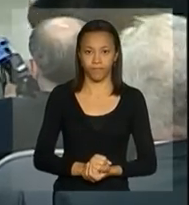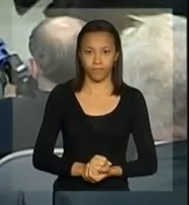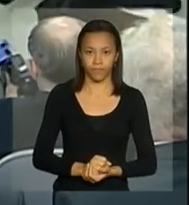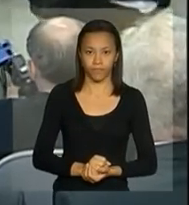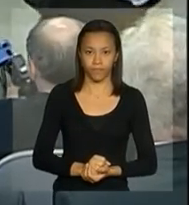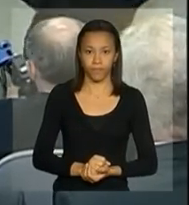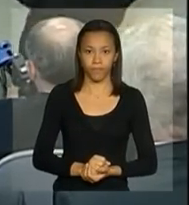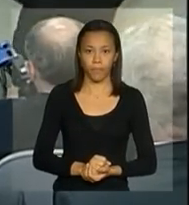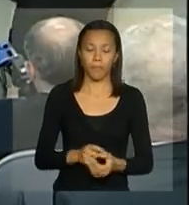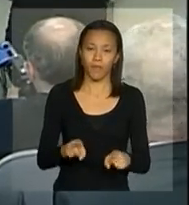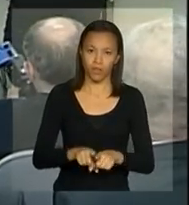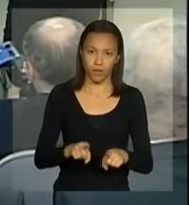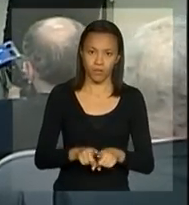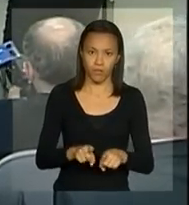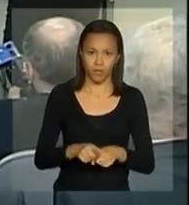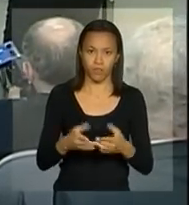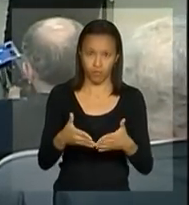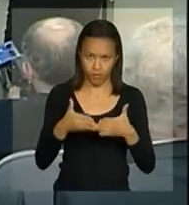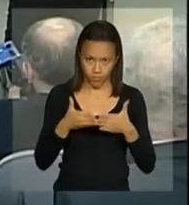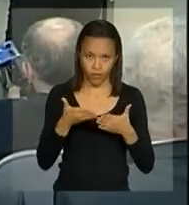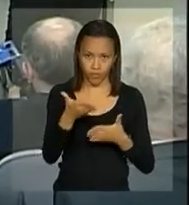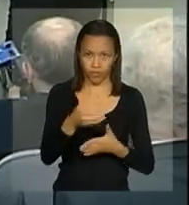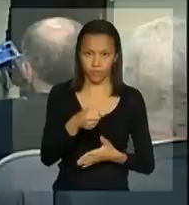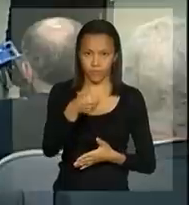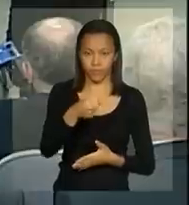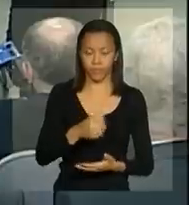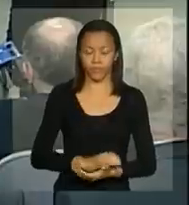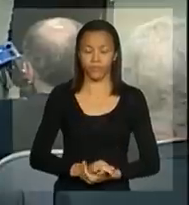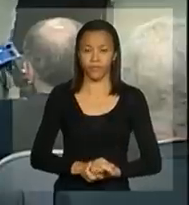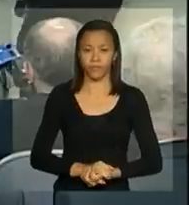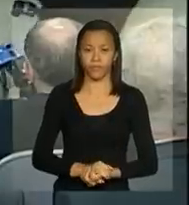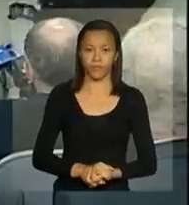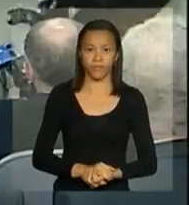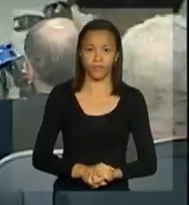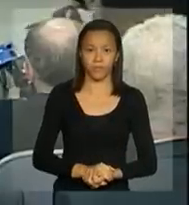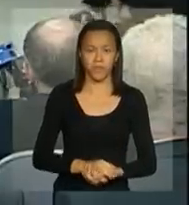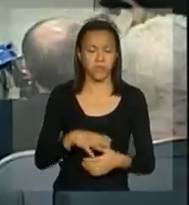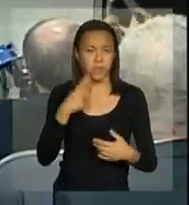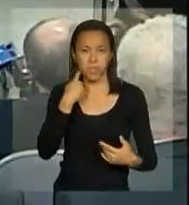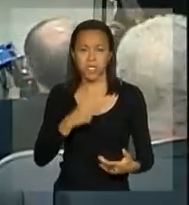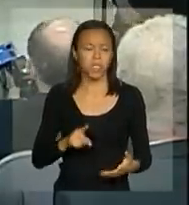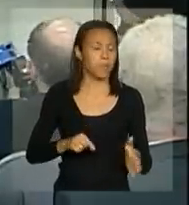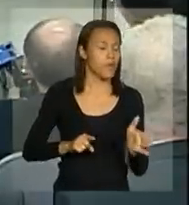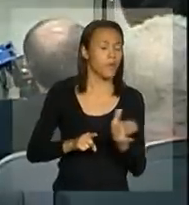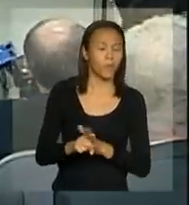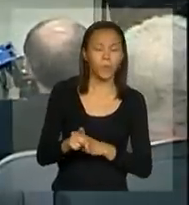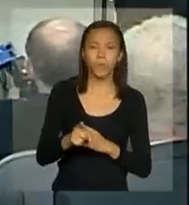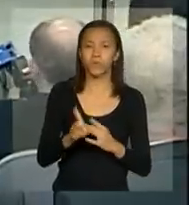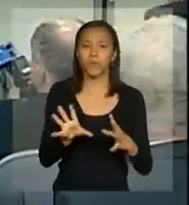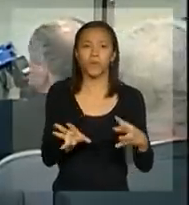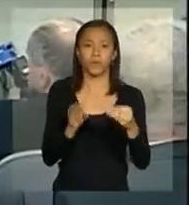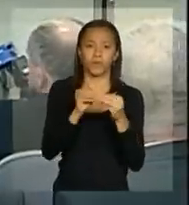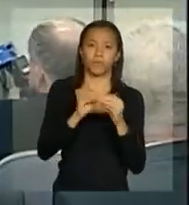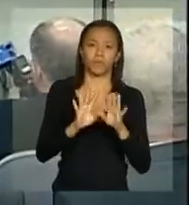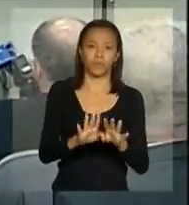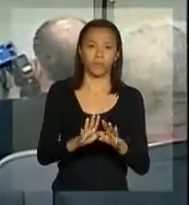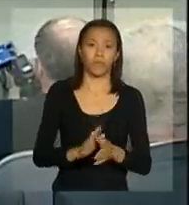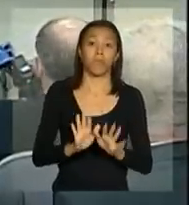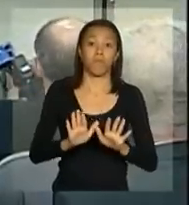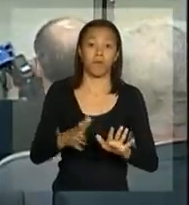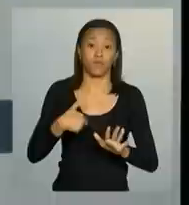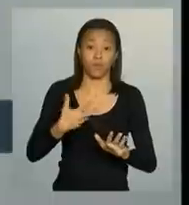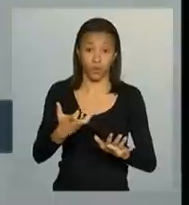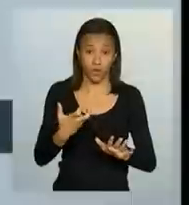O senador quer fazer uma ponderação, por favor, senador. Não sei se é pergunta ou é ponderação, mas eu